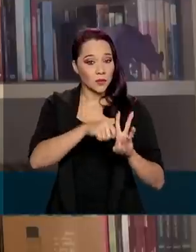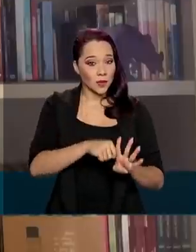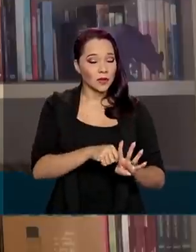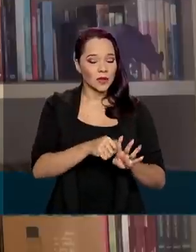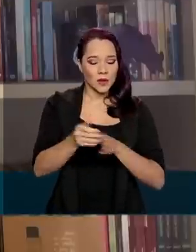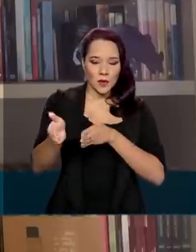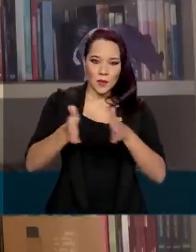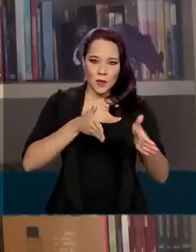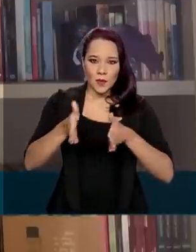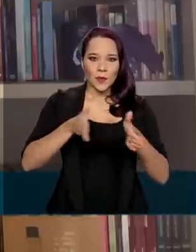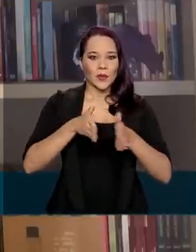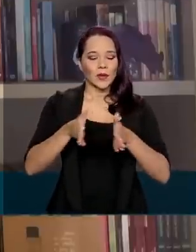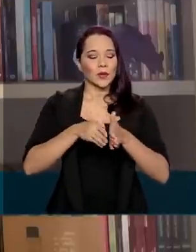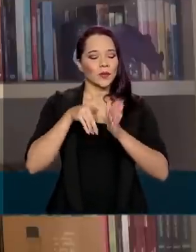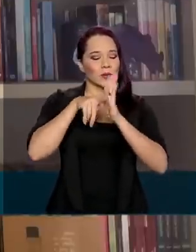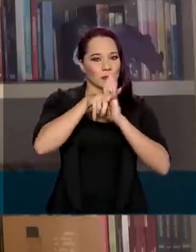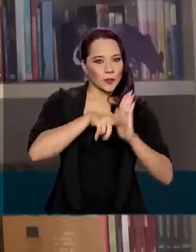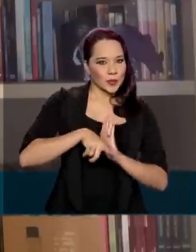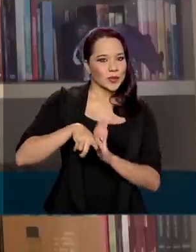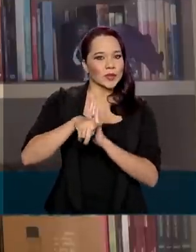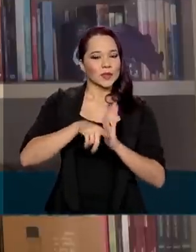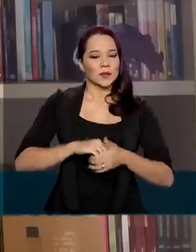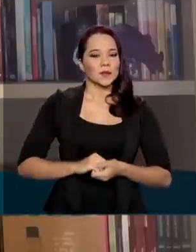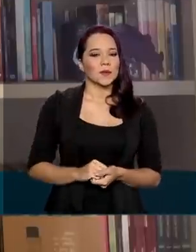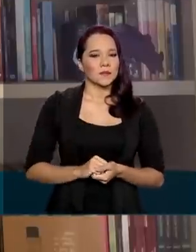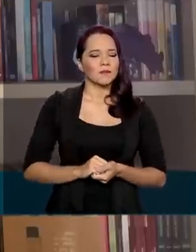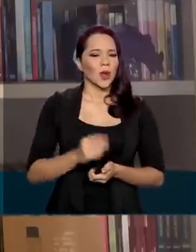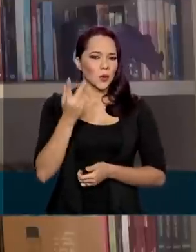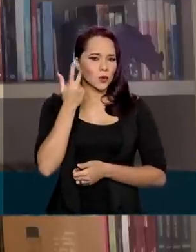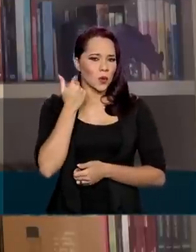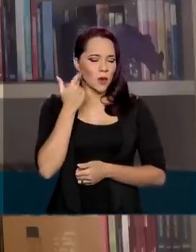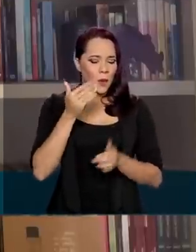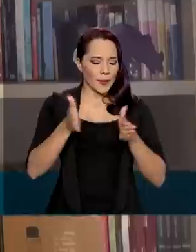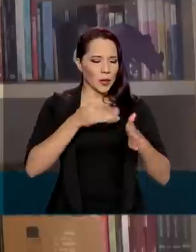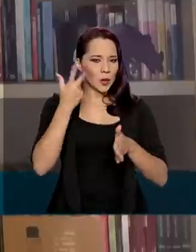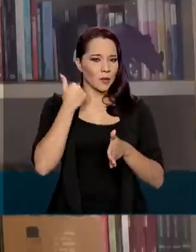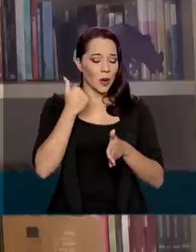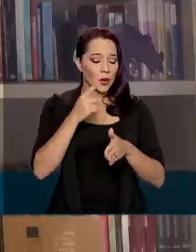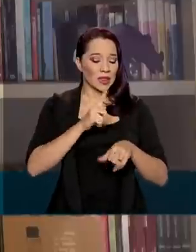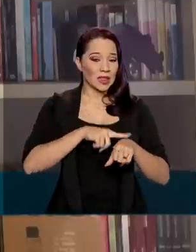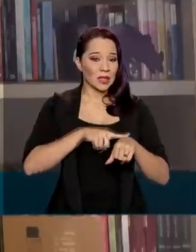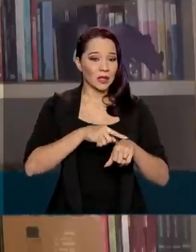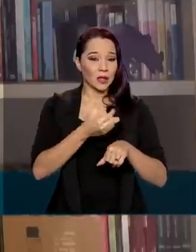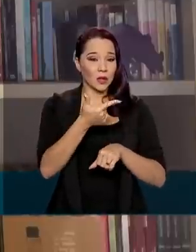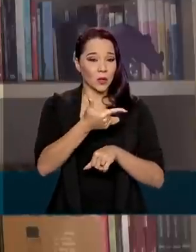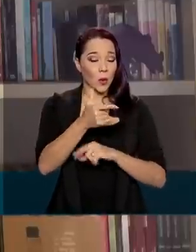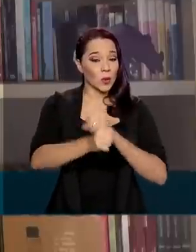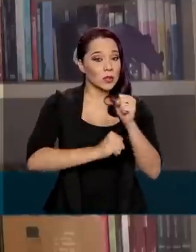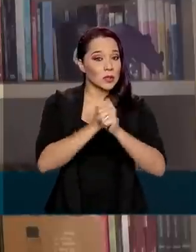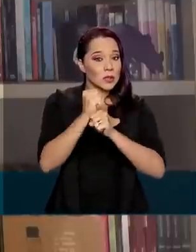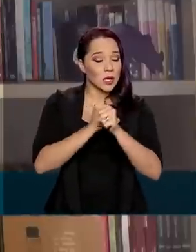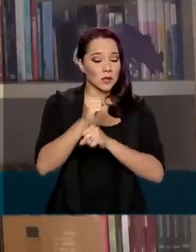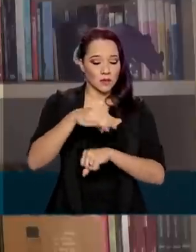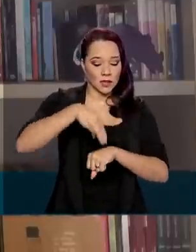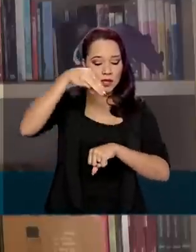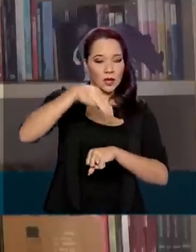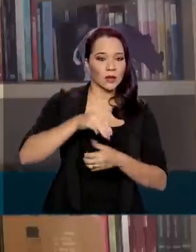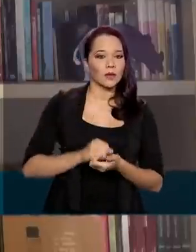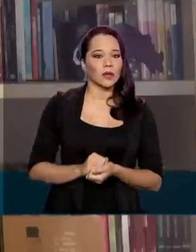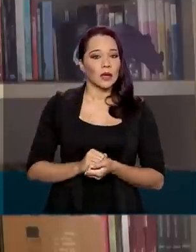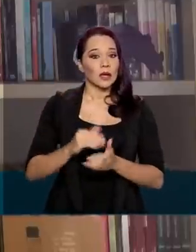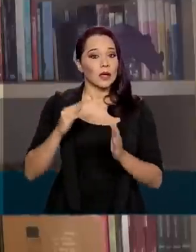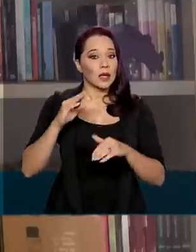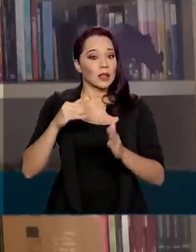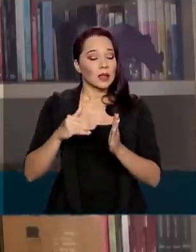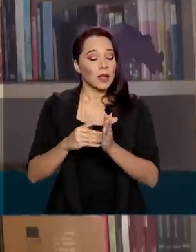durante o período de pesquisa. Em época normal, a duração de uma bolsa é de até dois anos para mestrado e